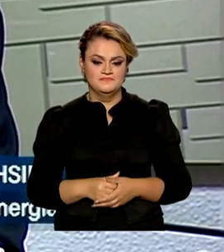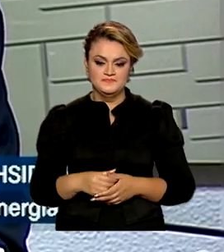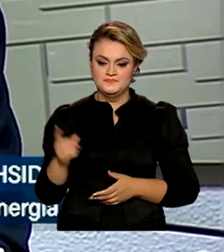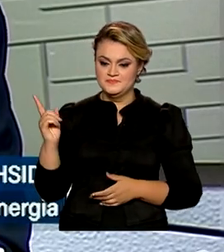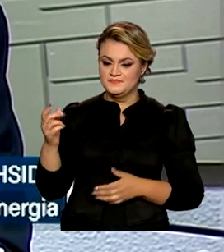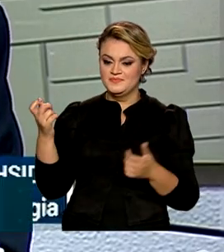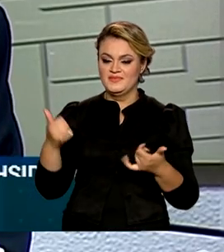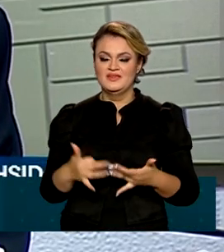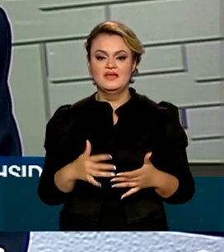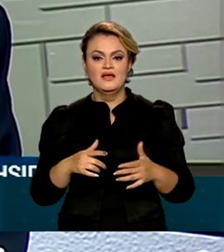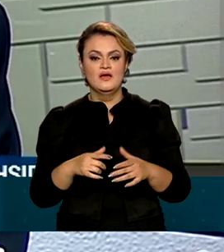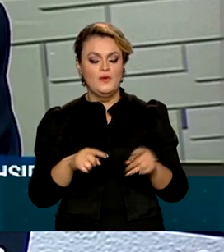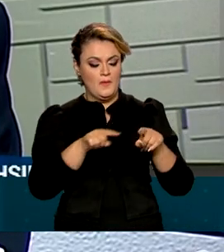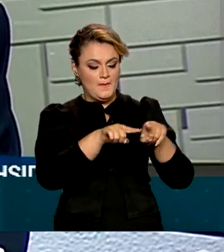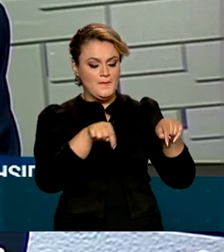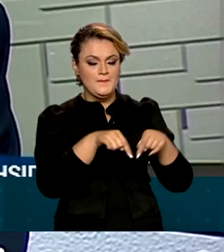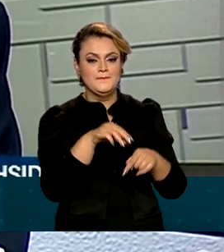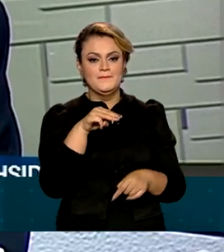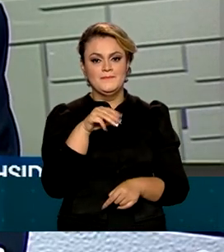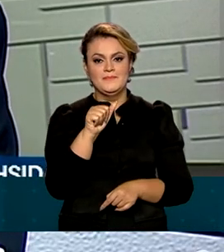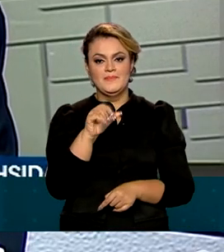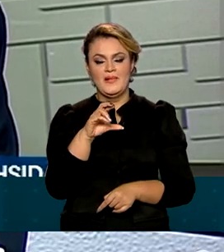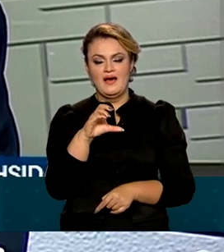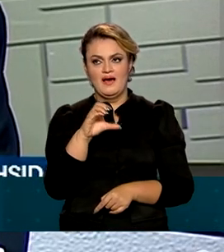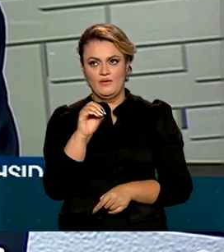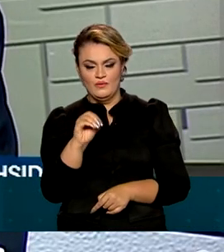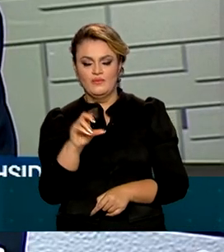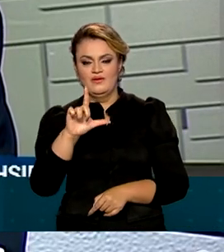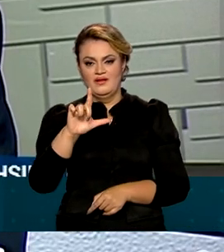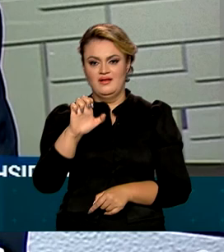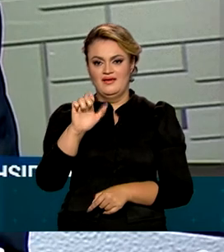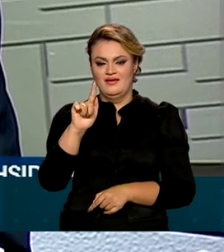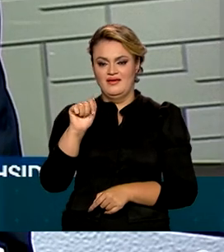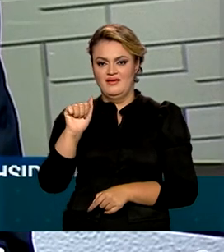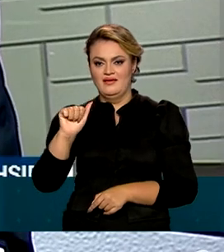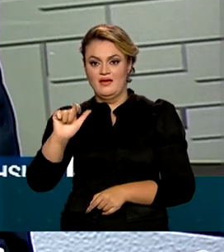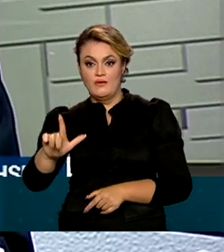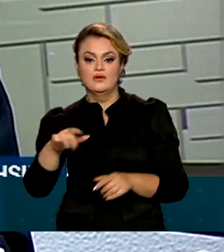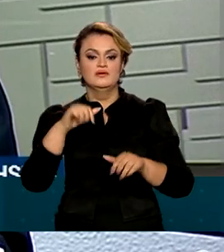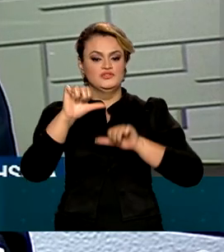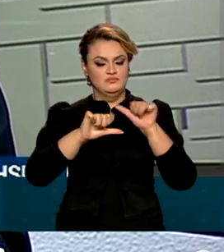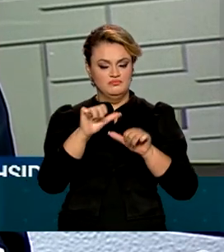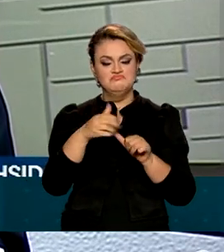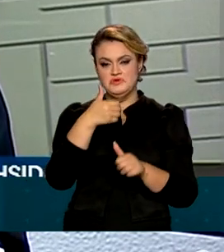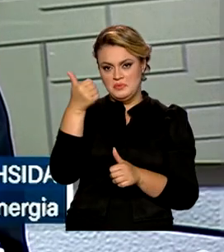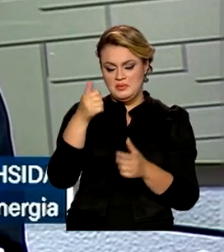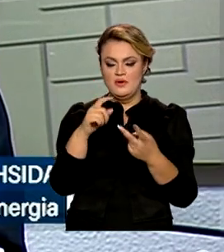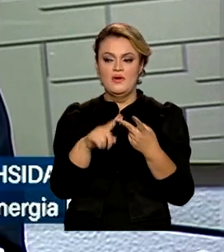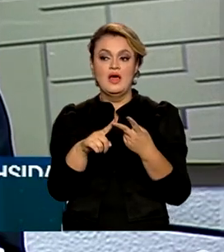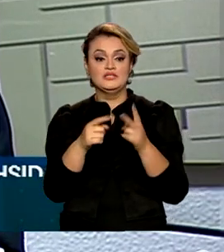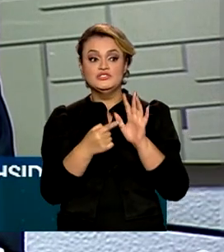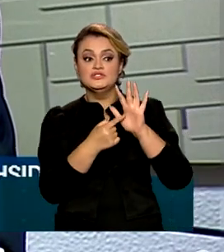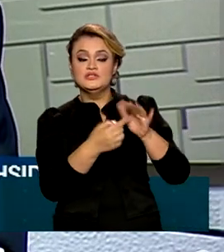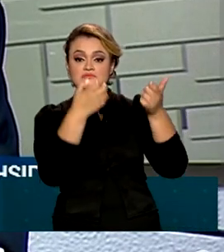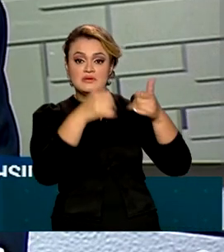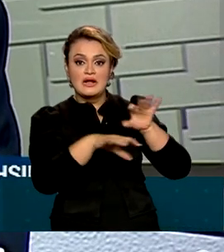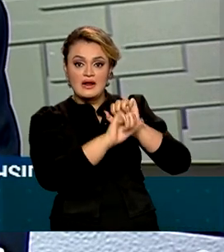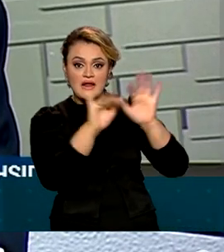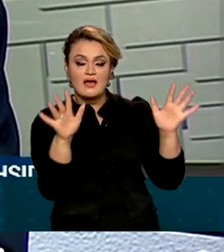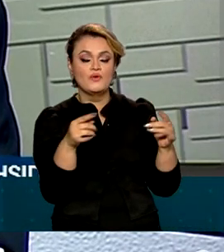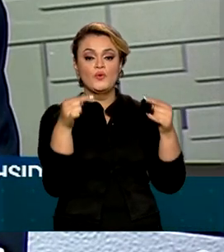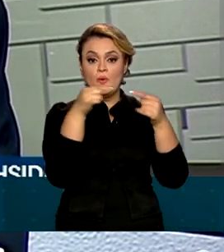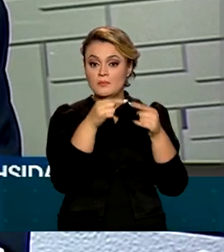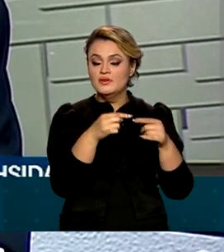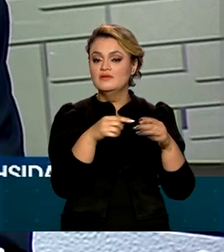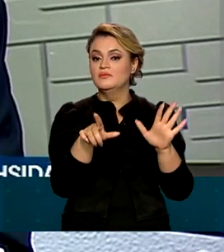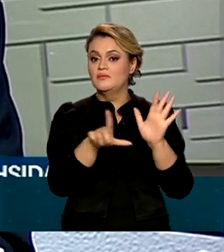melhoramos os marcos legais, nós damos mais transparência, mais previsibilidade jurídica. Por quê? Porque